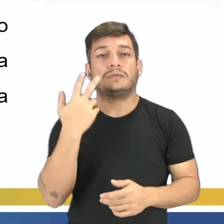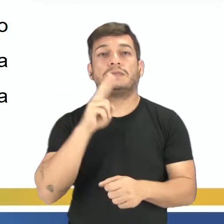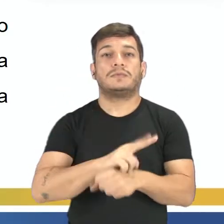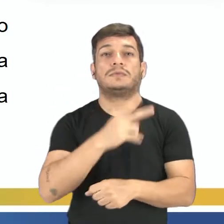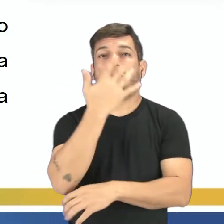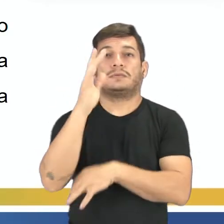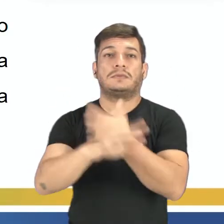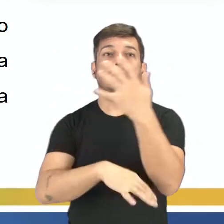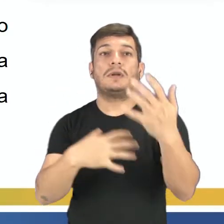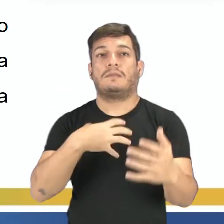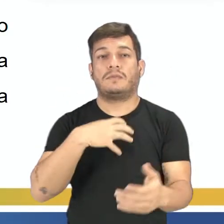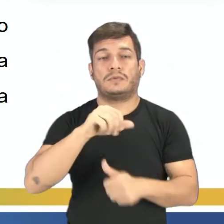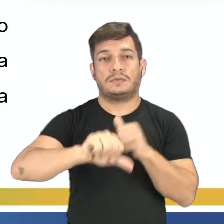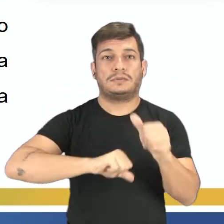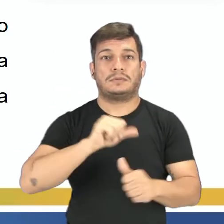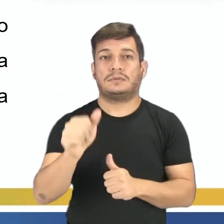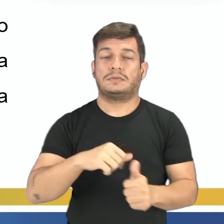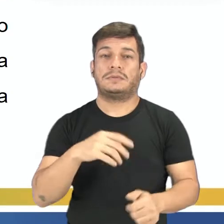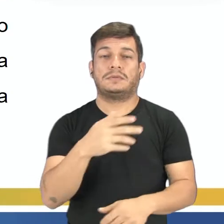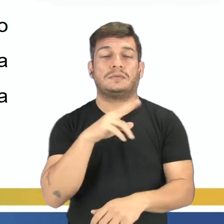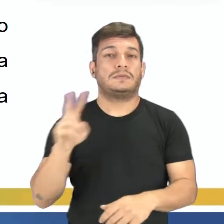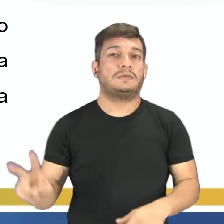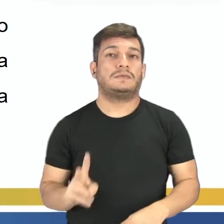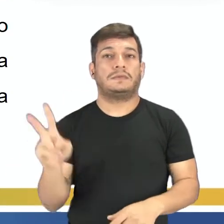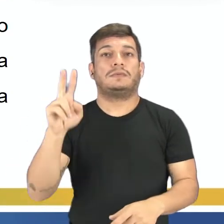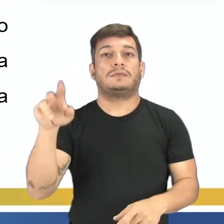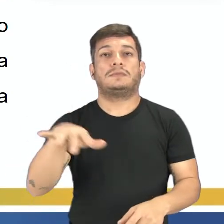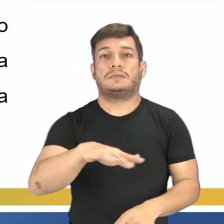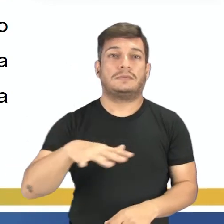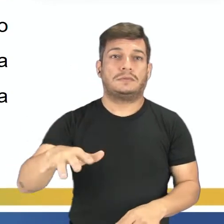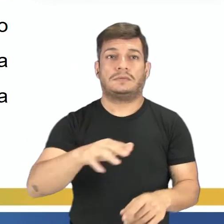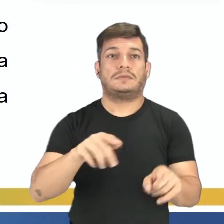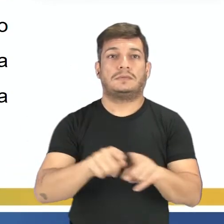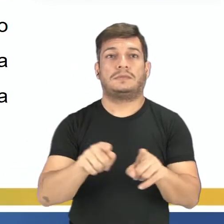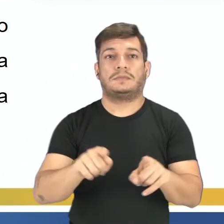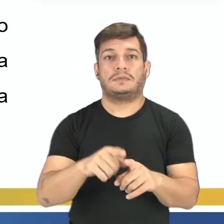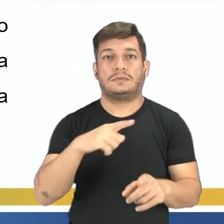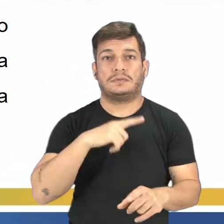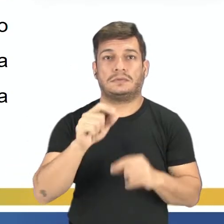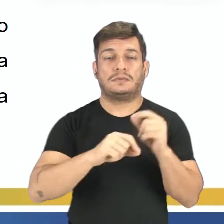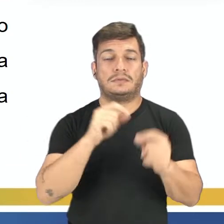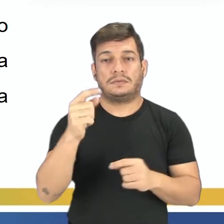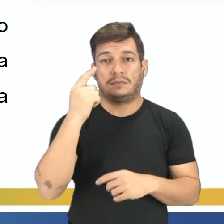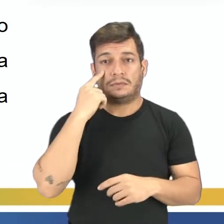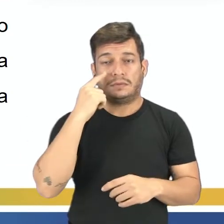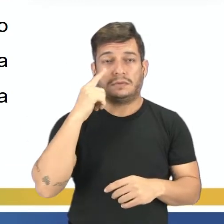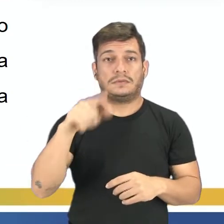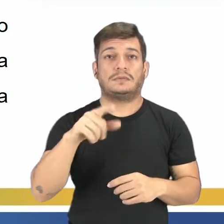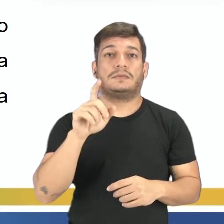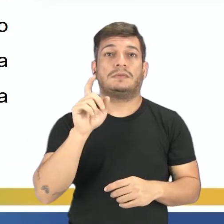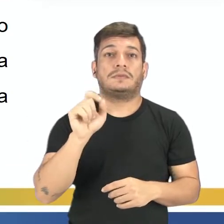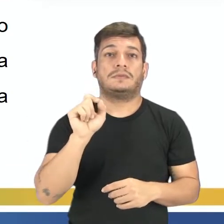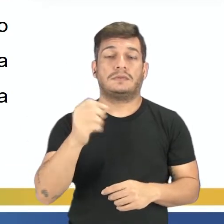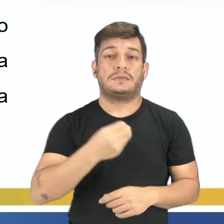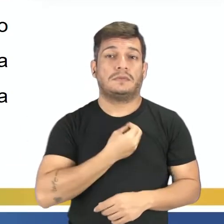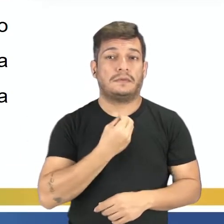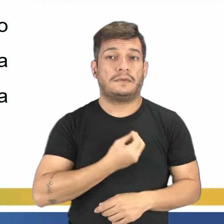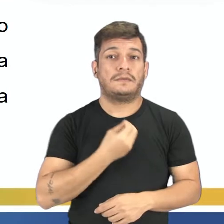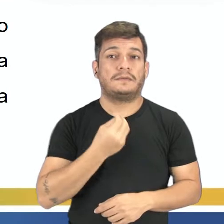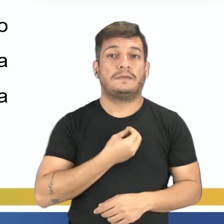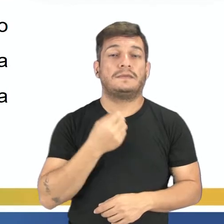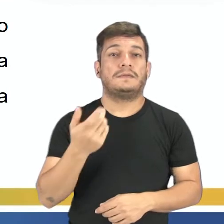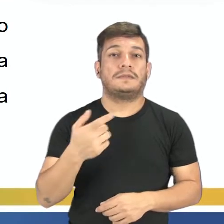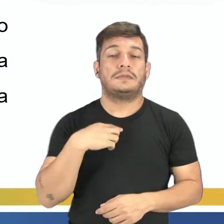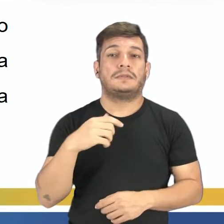mudança nos hábitos e valores da sociedade, de modo a estabelecer um paradigma de vida